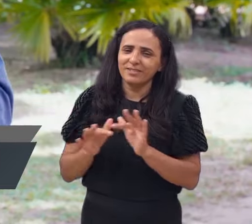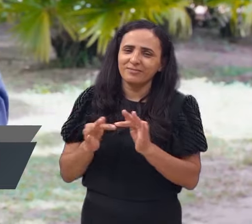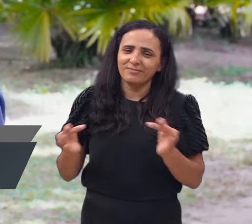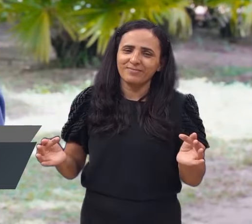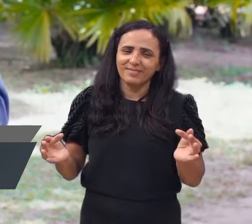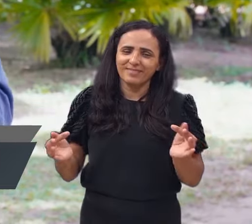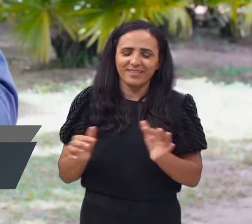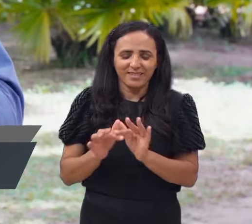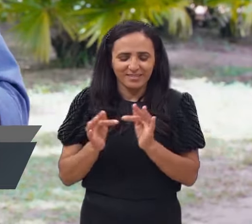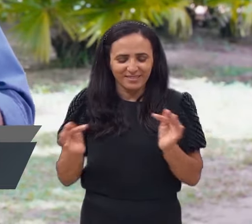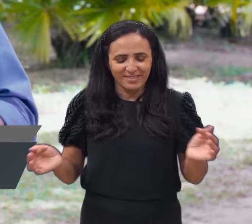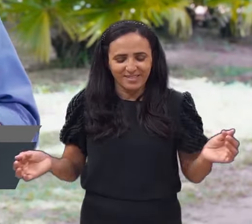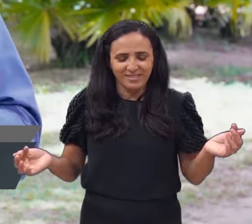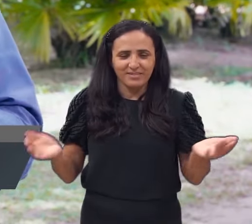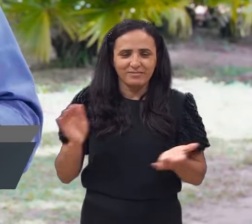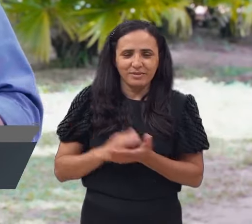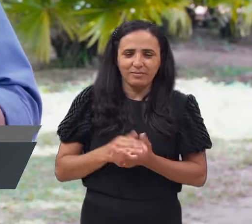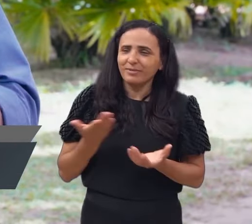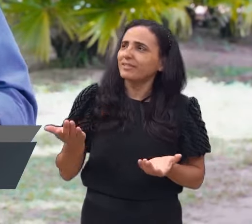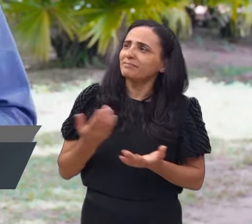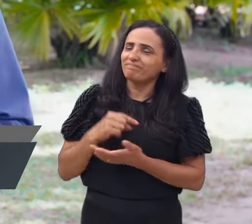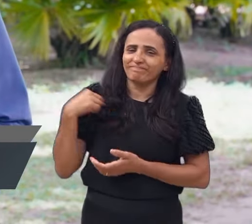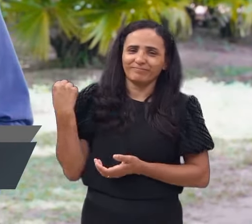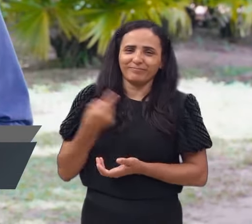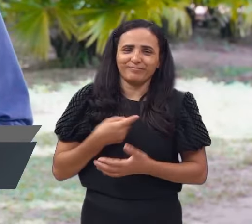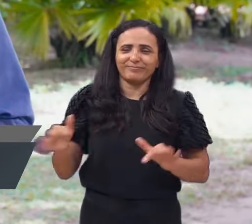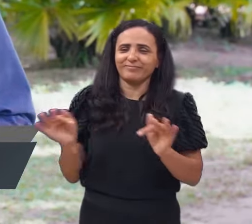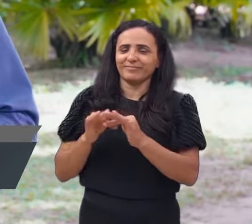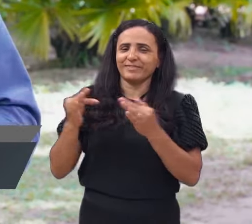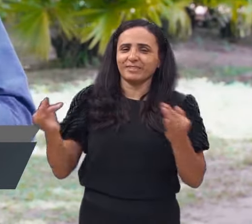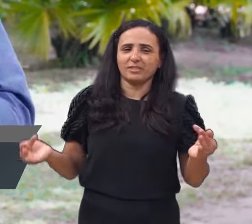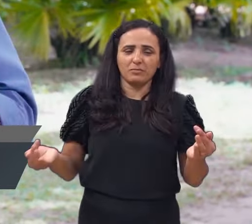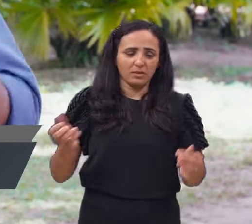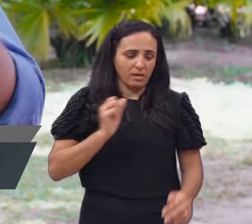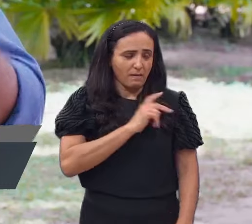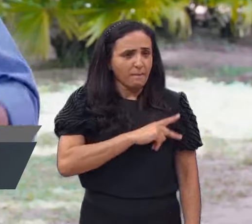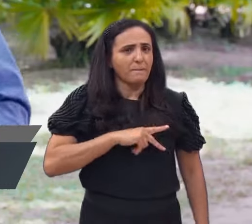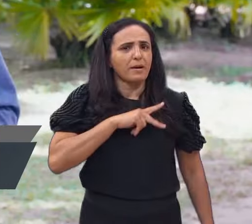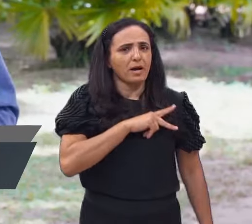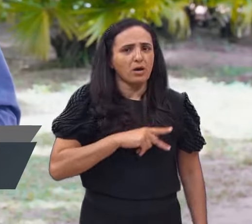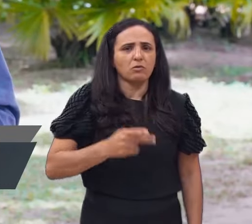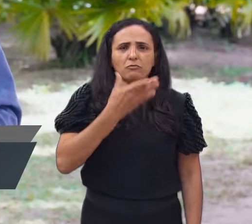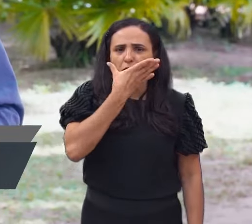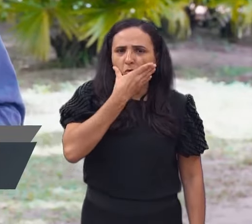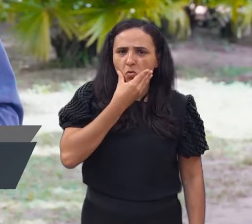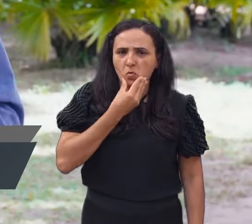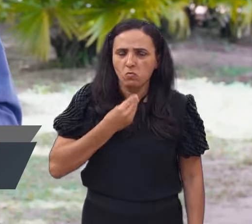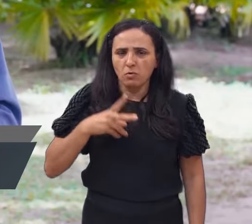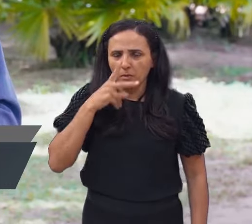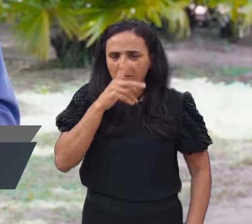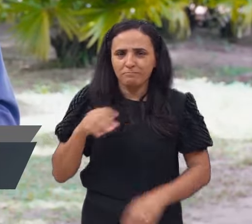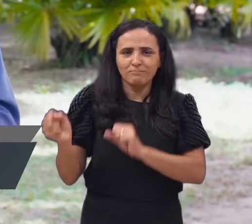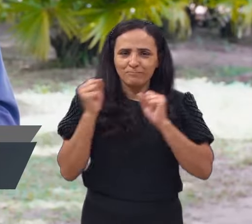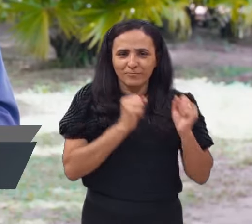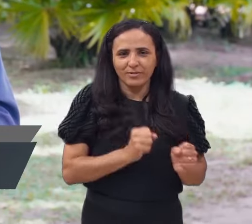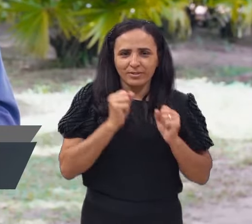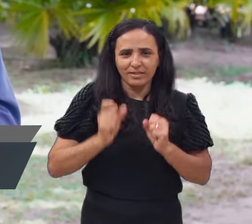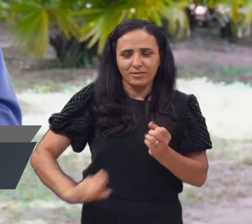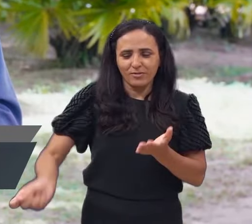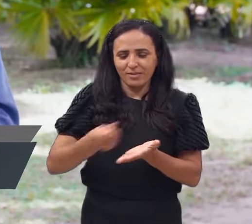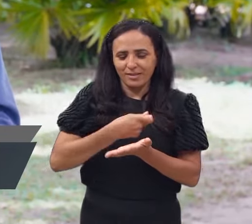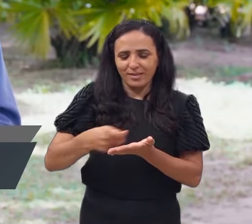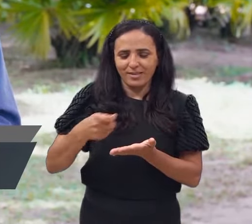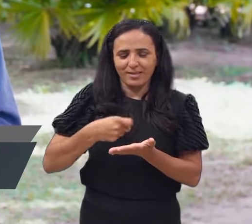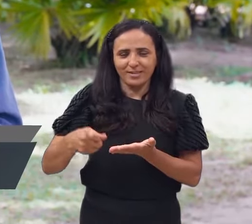também se chama Paulo porque será pequeno, mas não diante de Deus, porque Paulo foi um grande homem de Deus, sendo usado pelo Senhor.